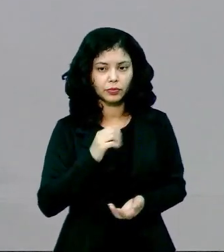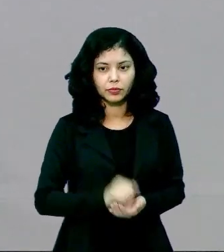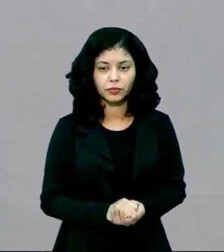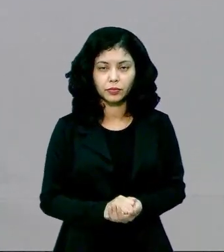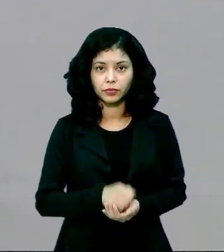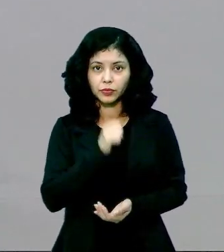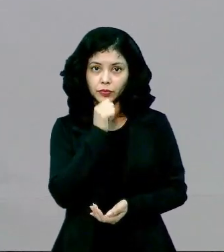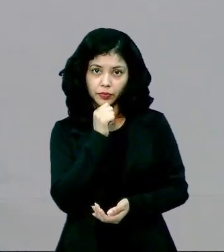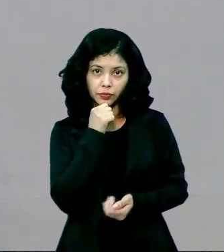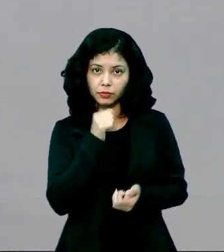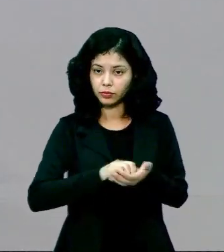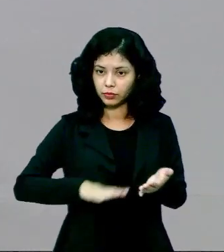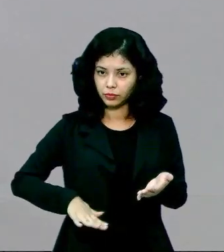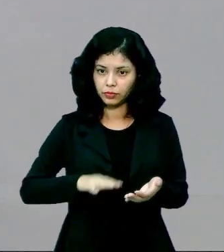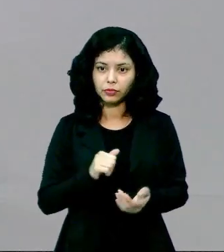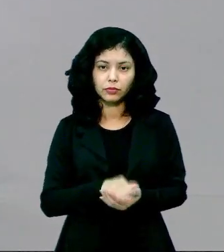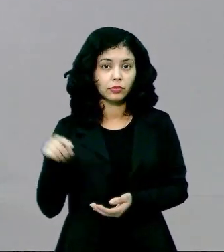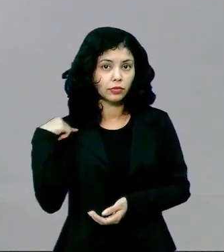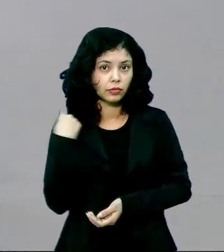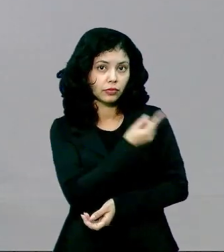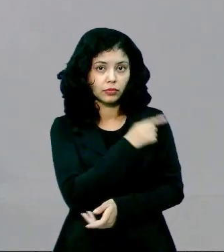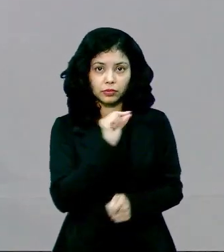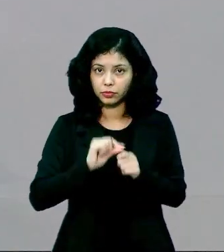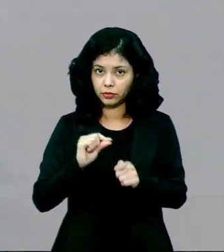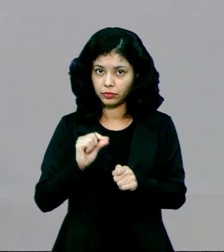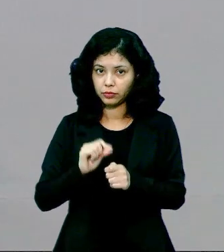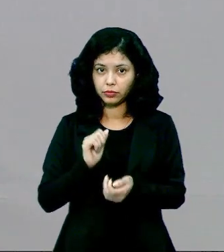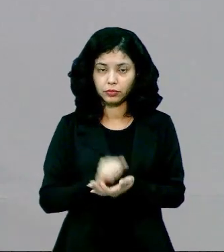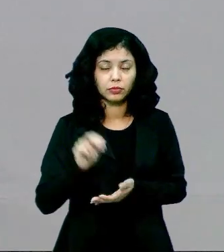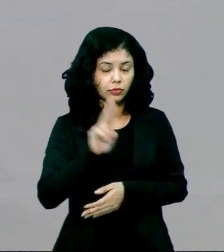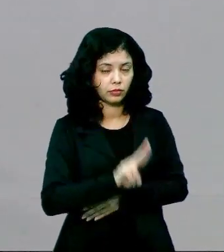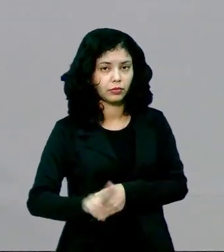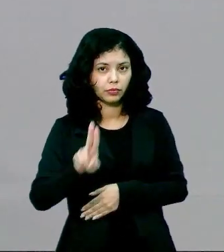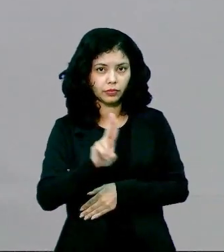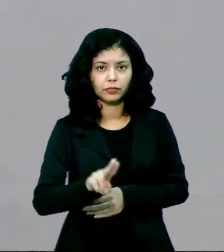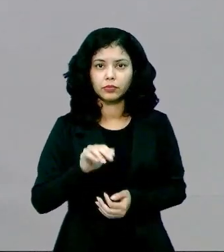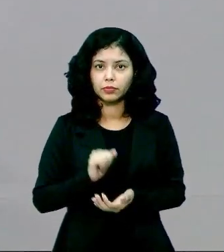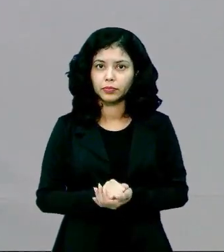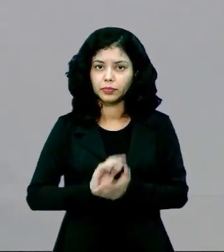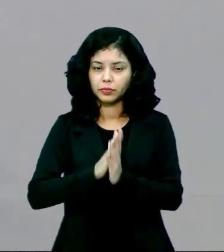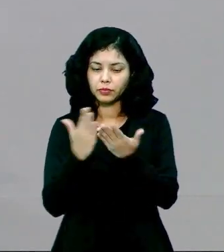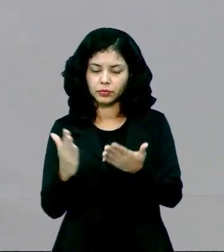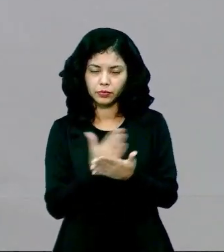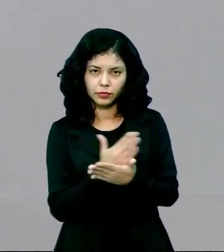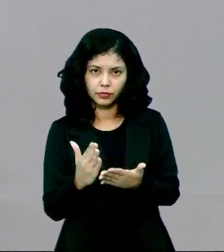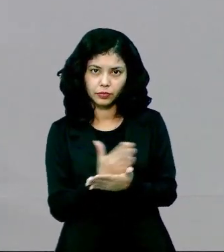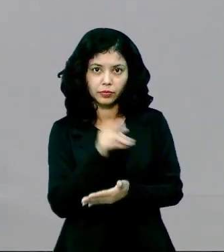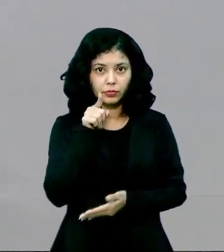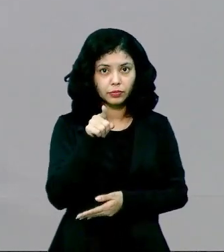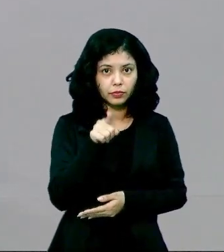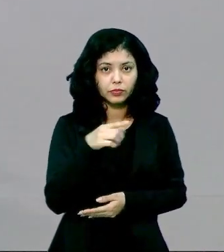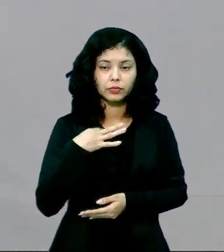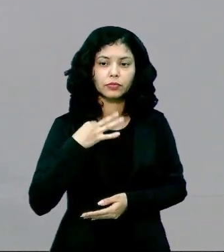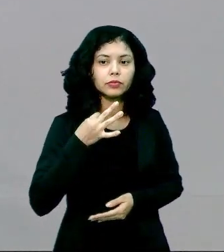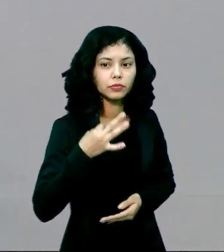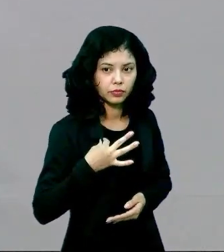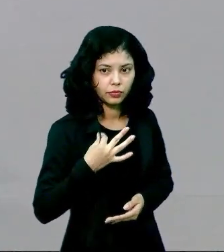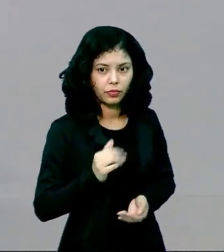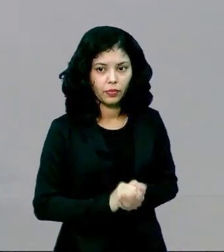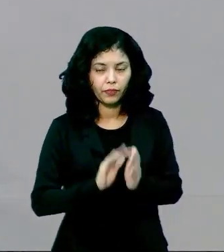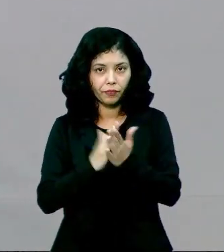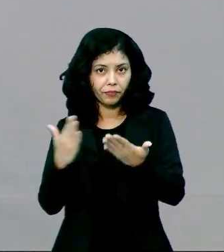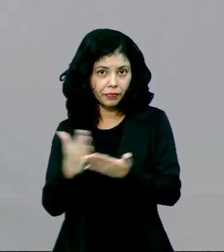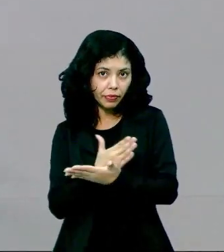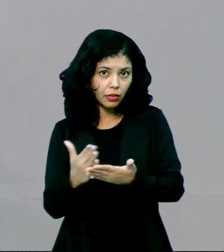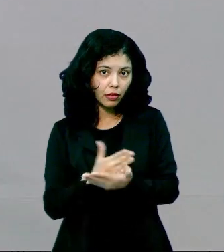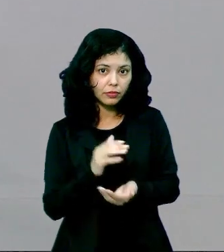Exercitando, em que nós fazemos uso de questões do livro didático que você dispõe, que é o livro